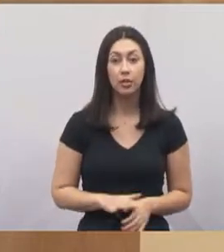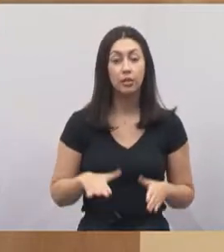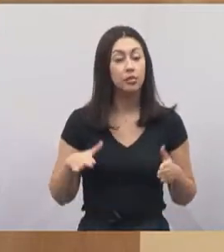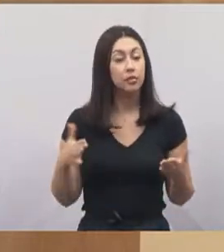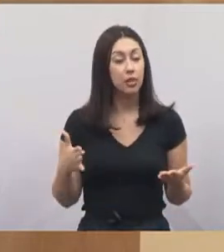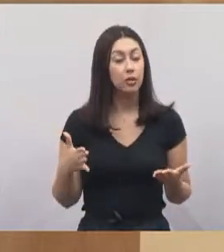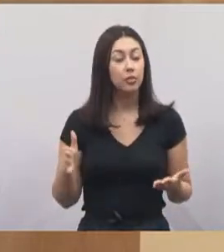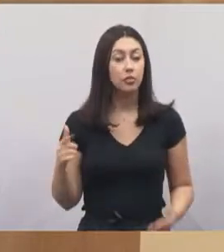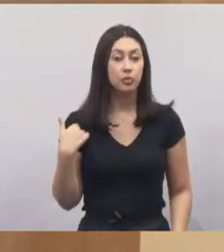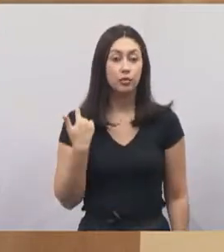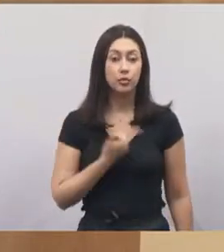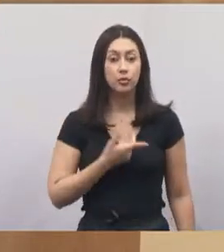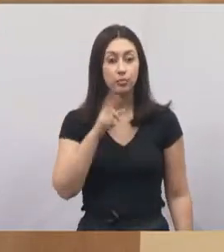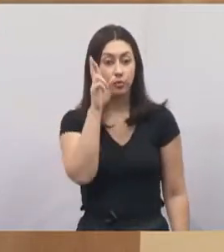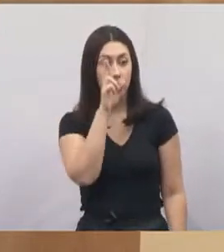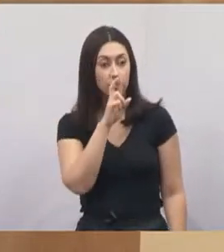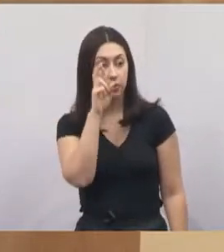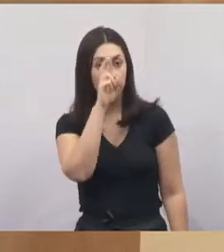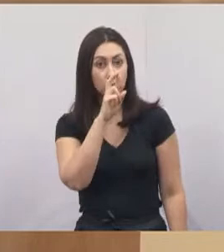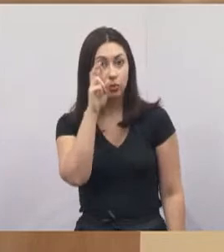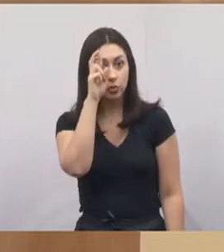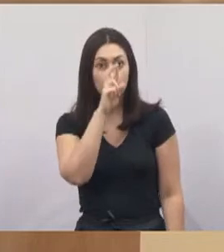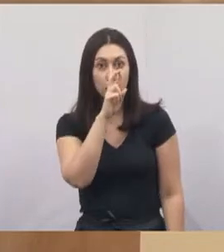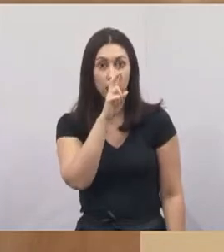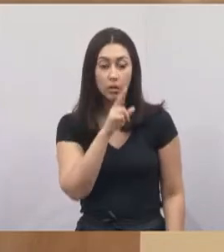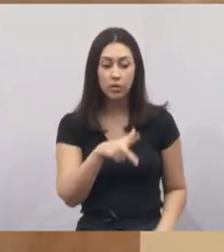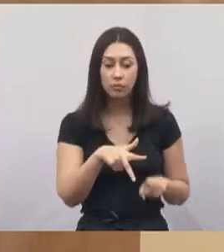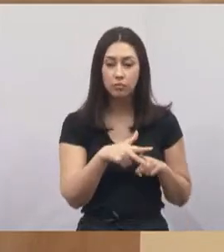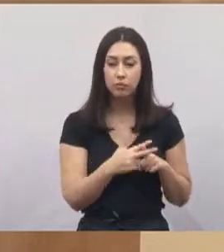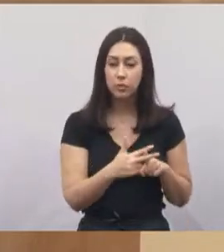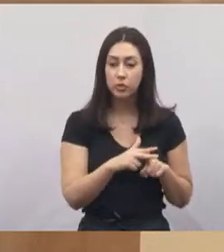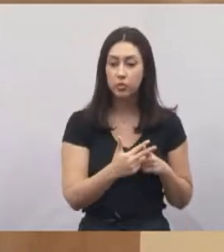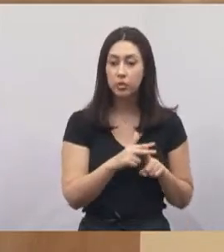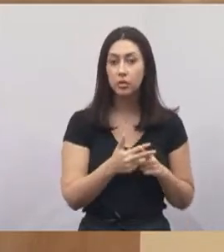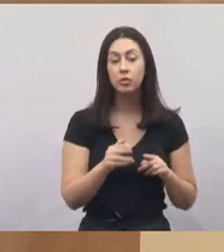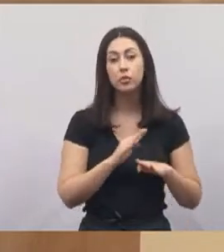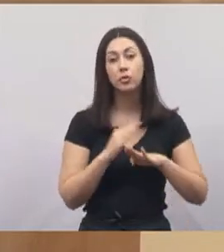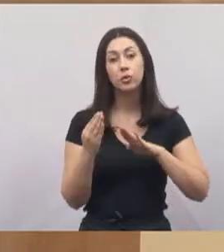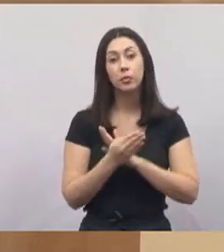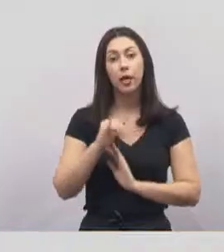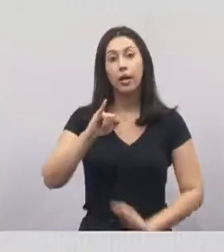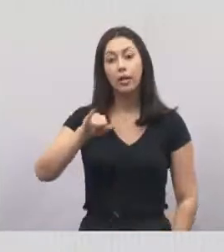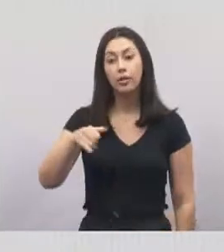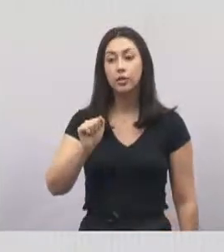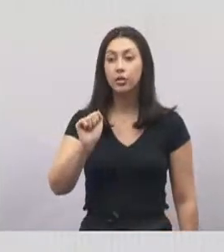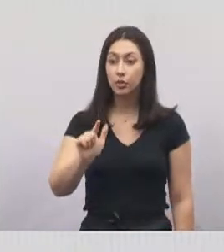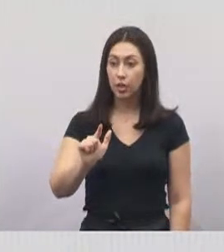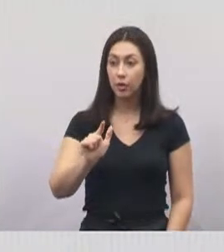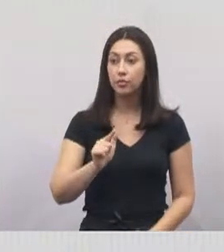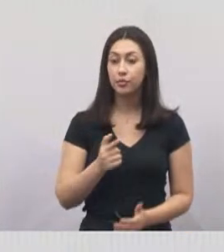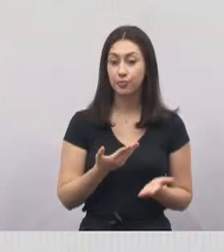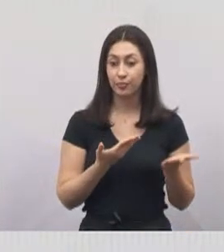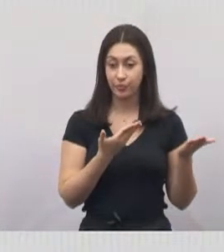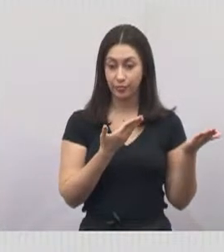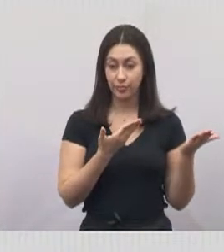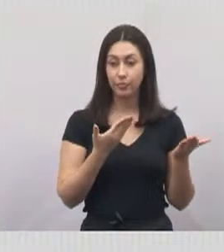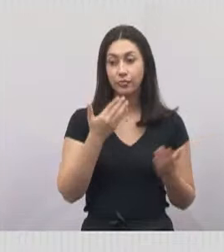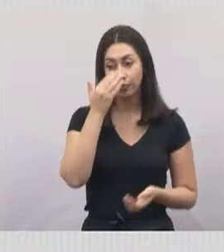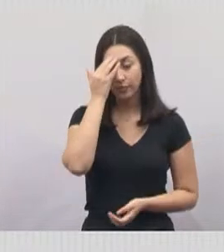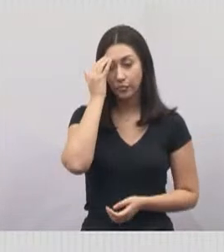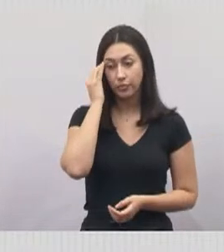fazendo a vistoria na manutenção viária lá do Veraneijal. Peço que coloque a foto, por gentileza.